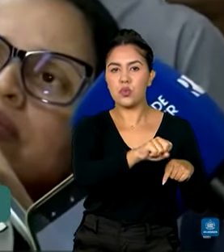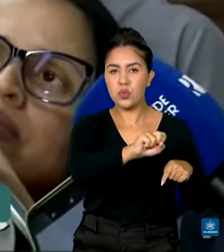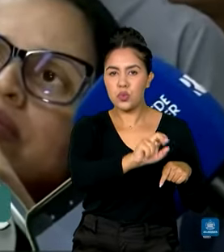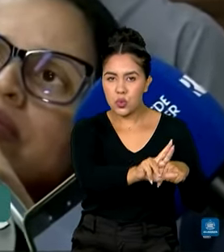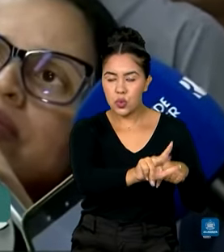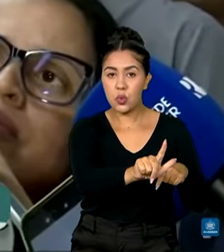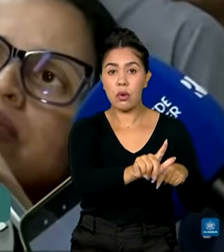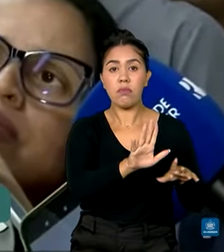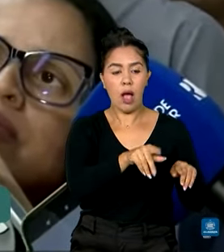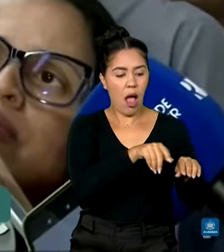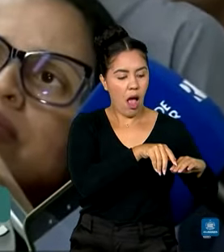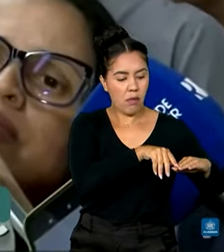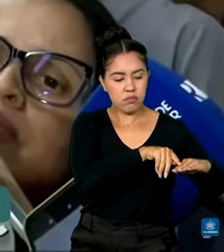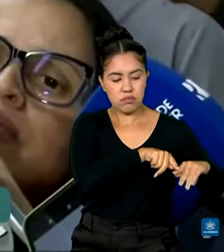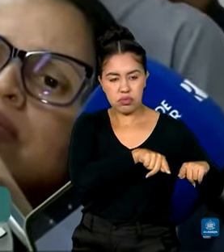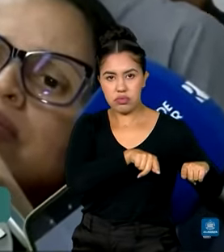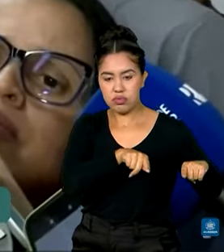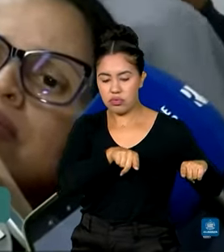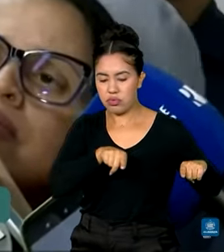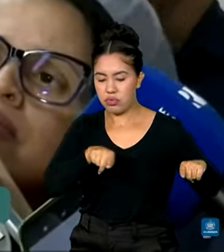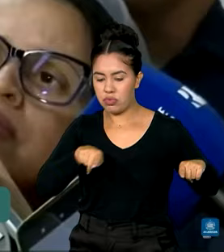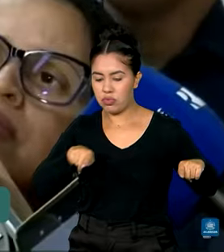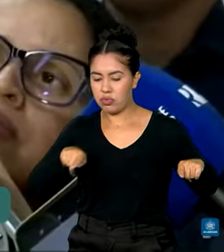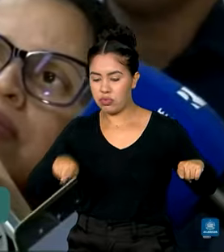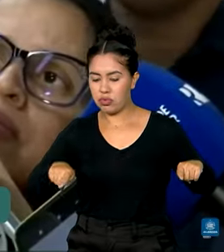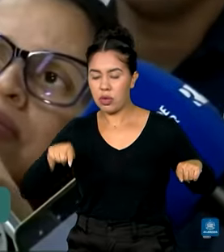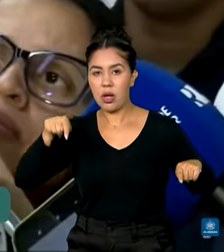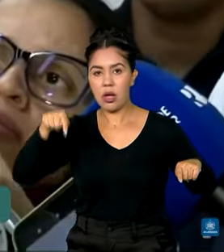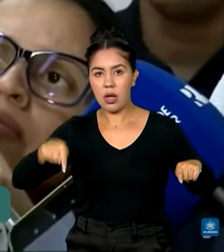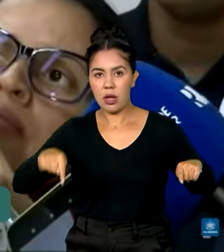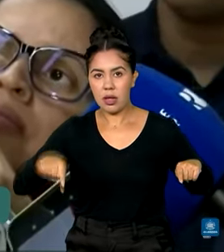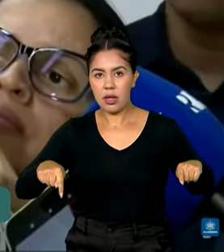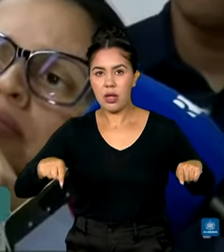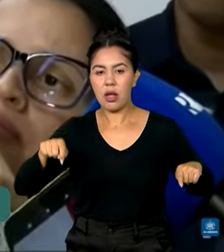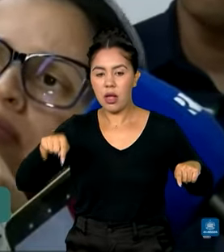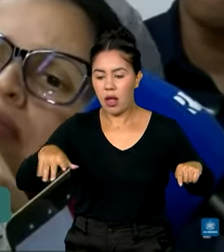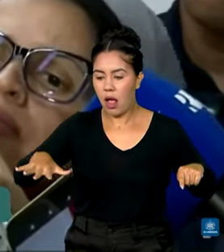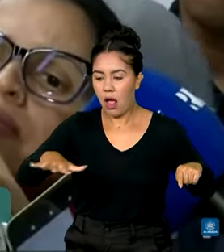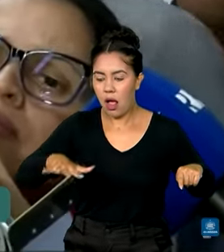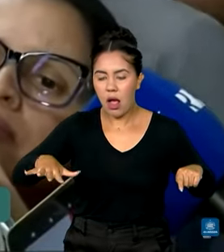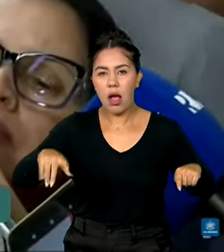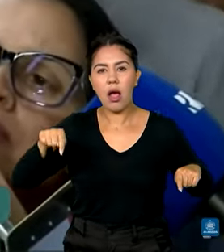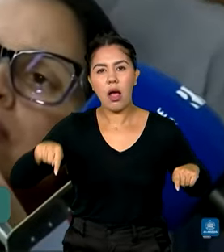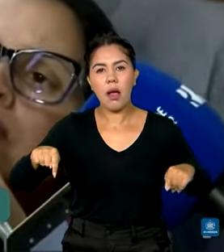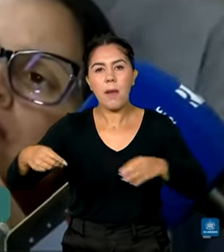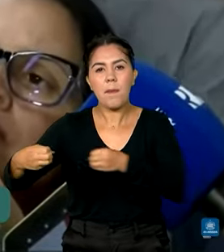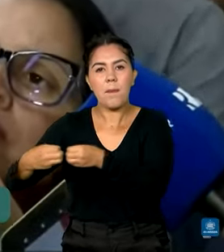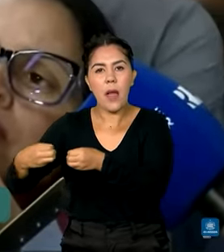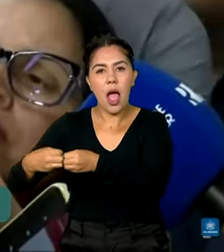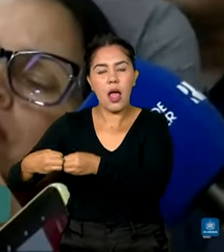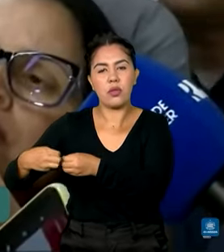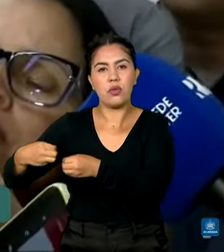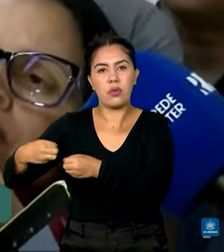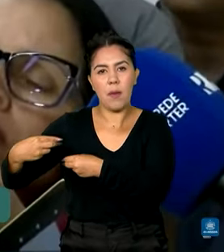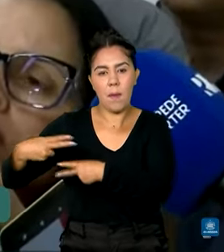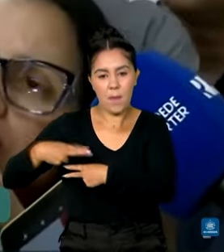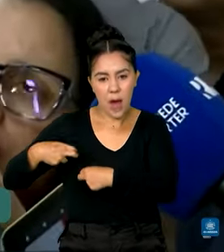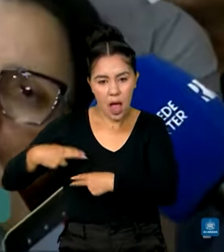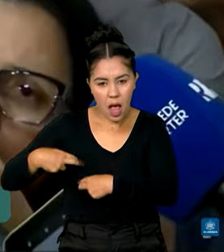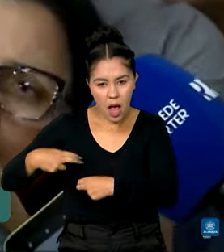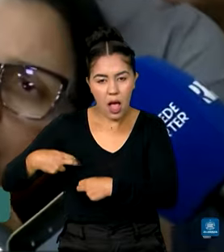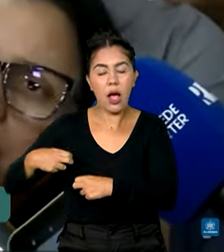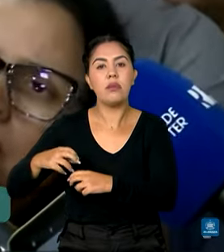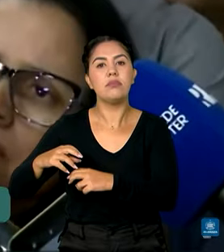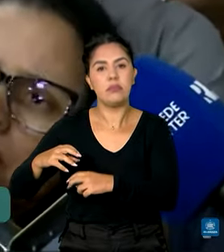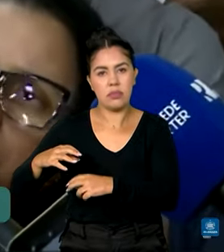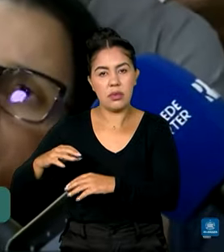a BR-316, ali nas imediações da Xã do Pilar, perto da Petrobras. E, por